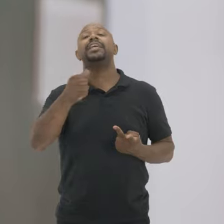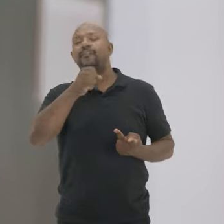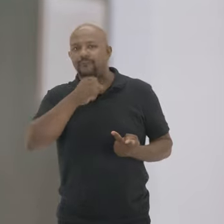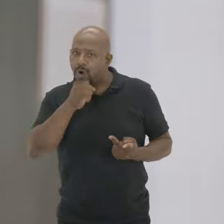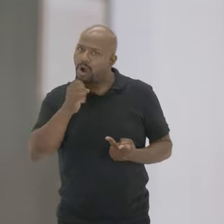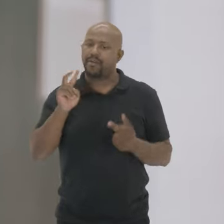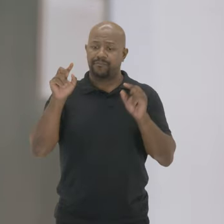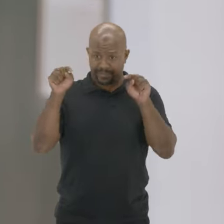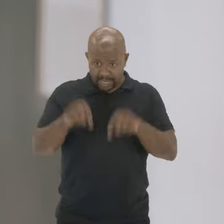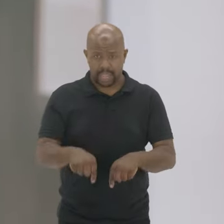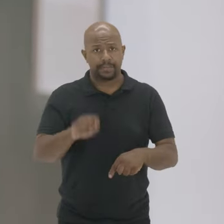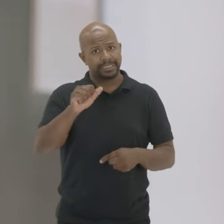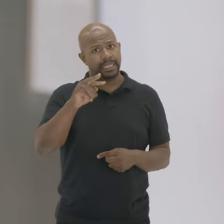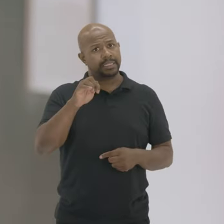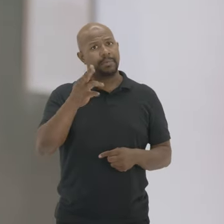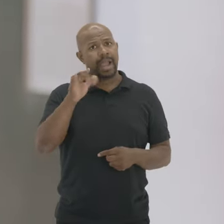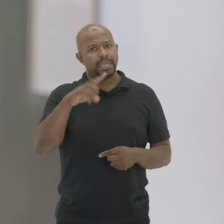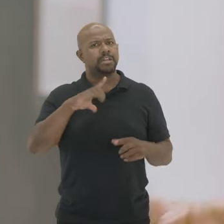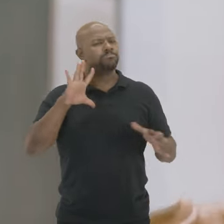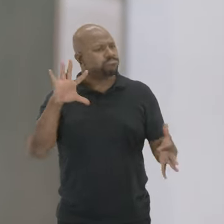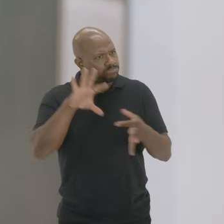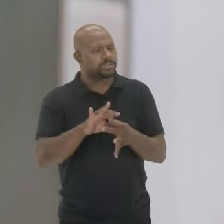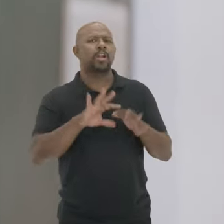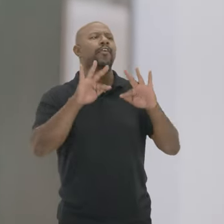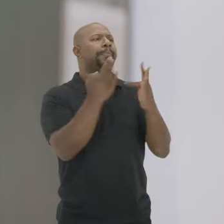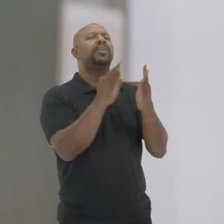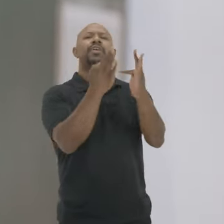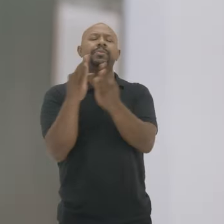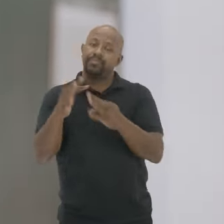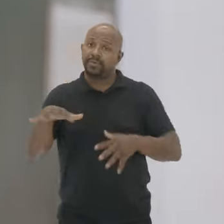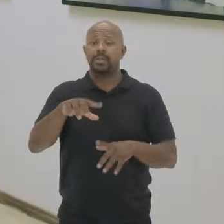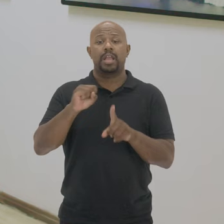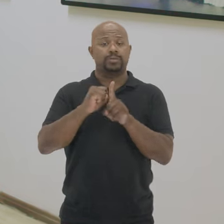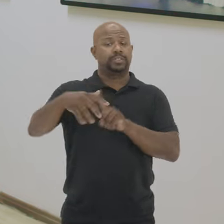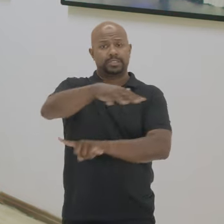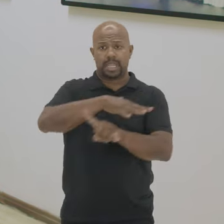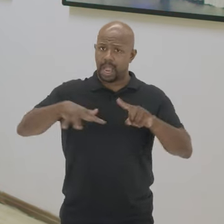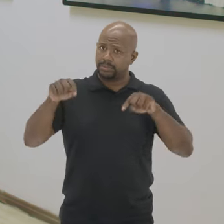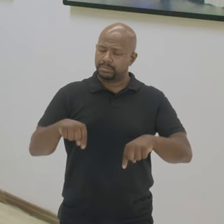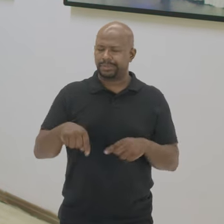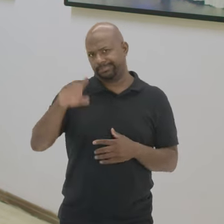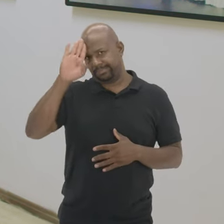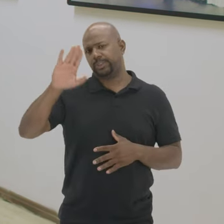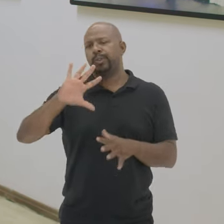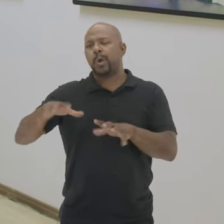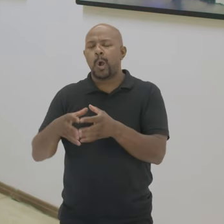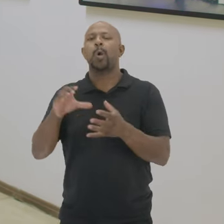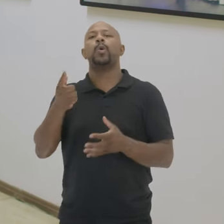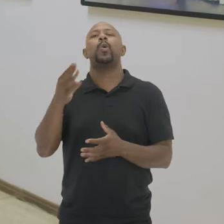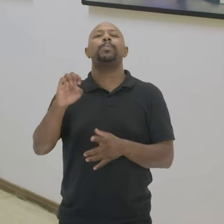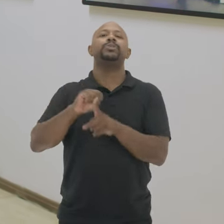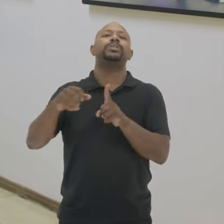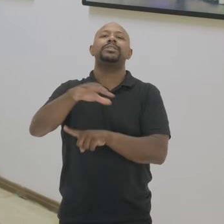bisavós Vieram para cá Para Santa Maria E se uniram Com outras famílias Pois a sociedade De Santa Maria E principalmente